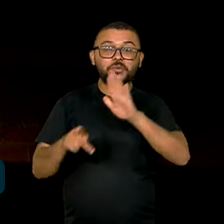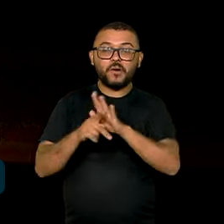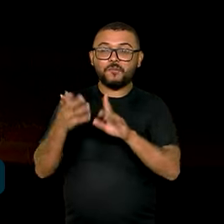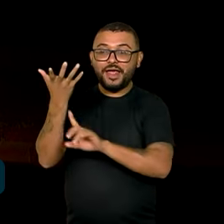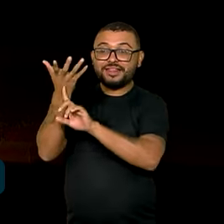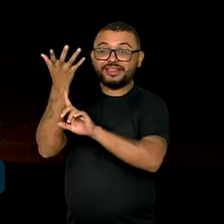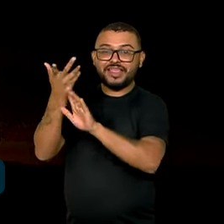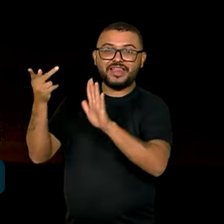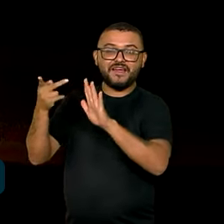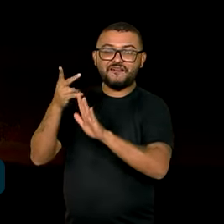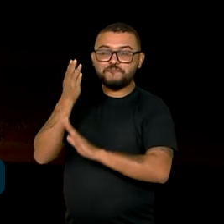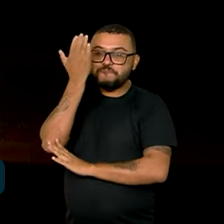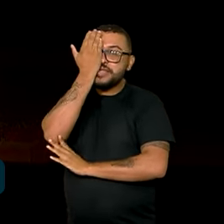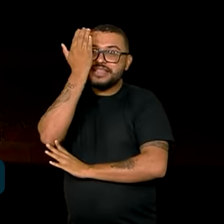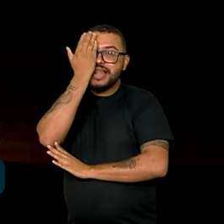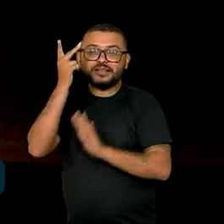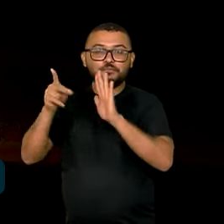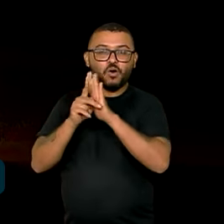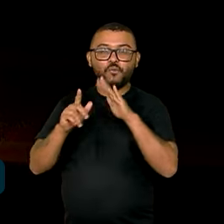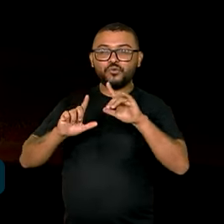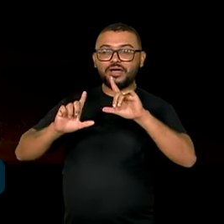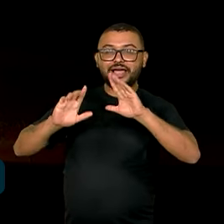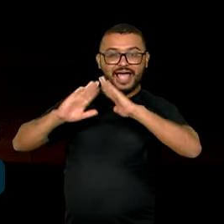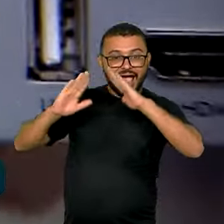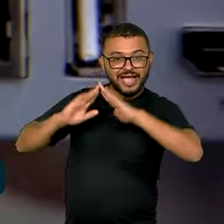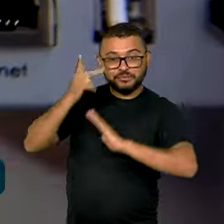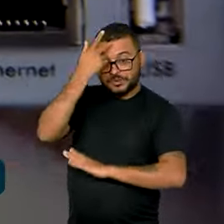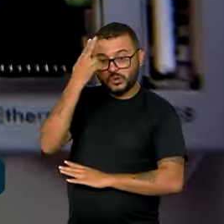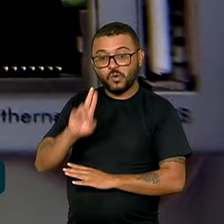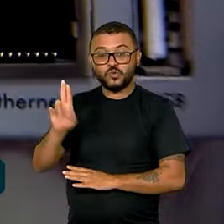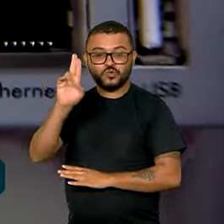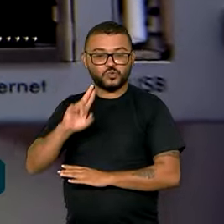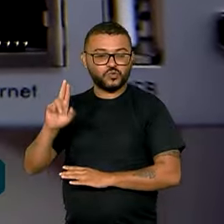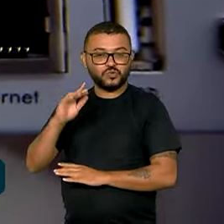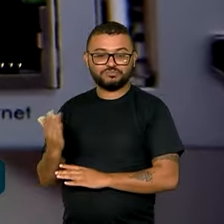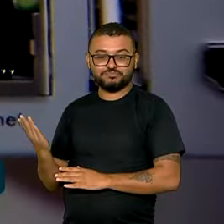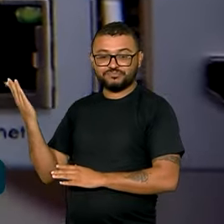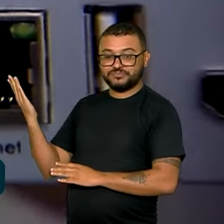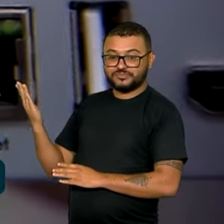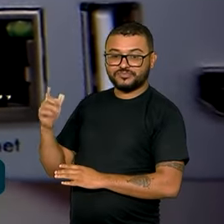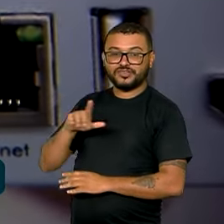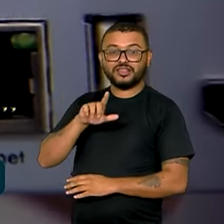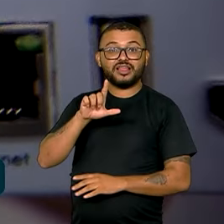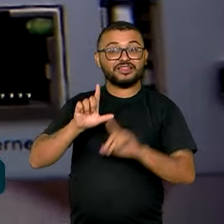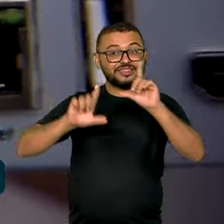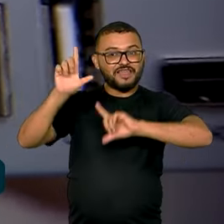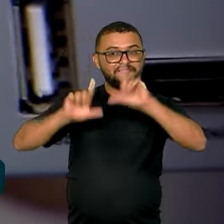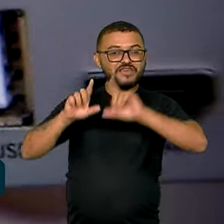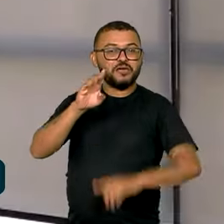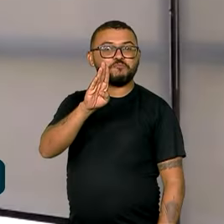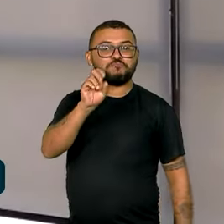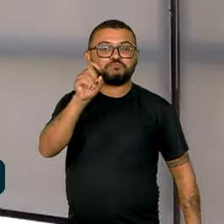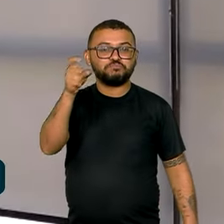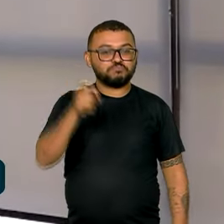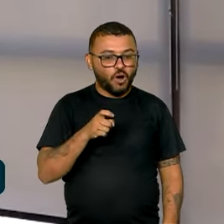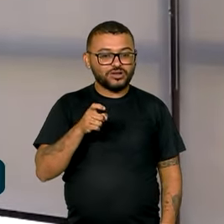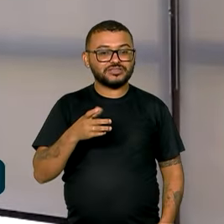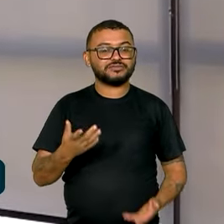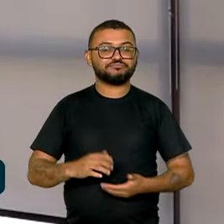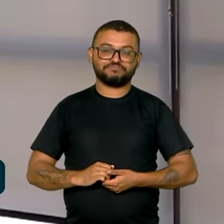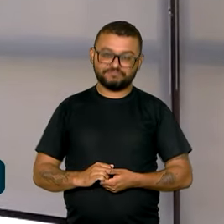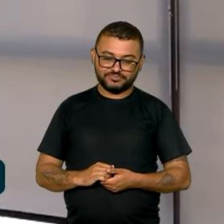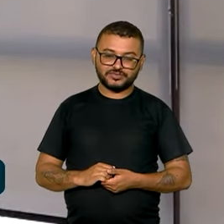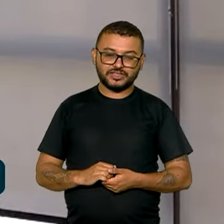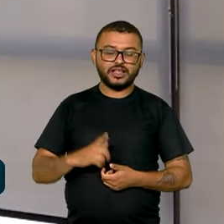clandestinos em residências de usuários de aparelhos conhecidos como TV Boxes. É uma forma de